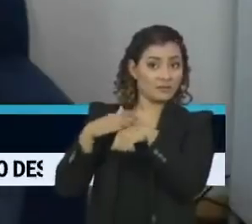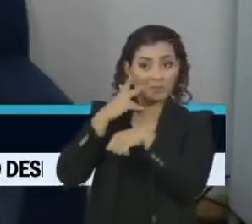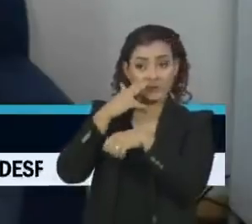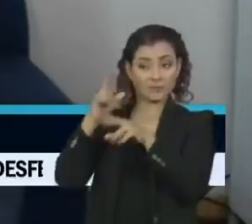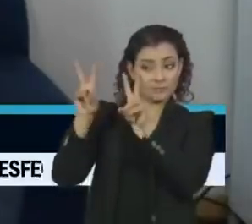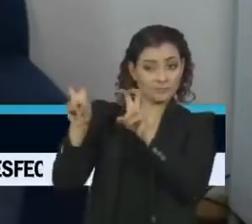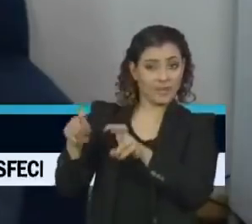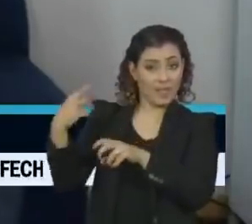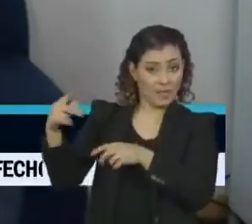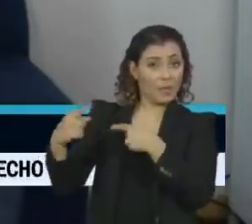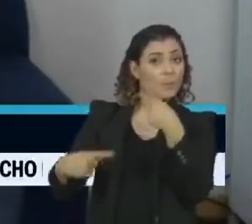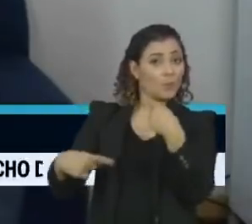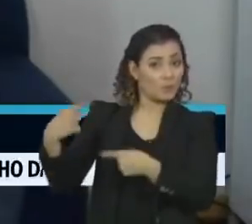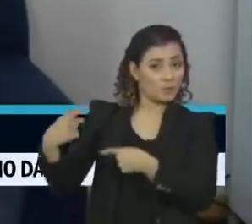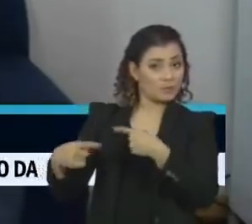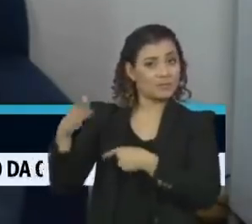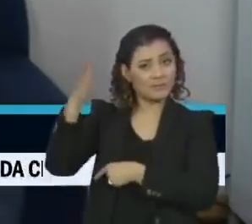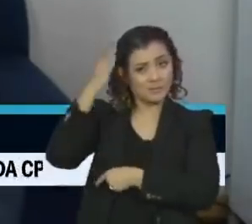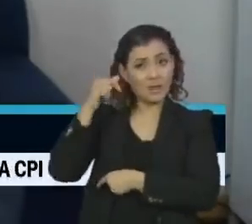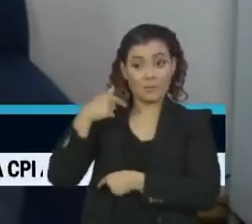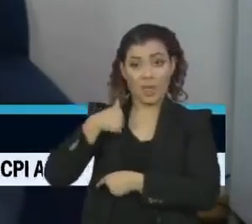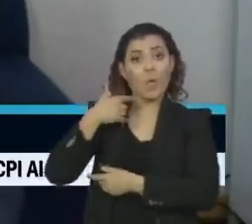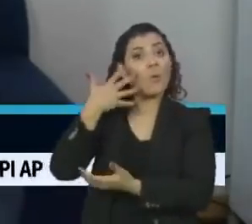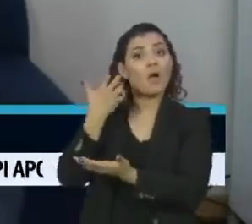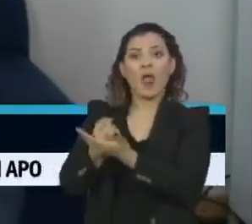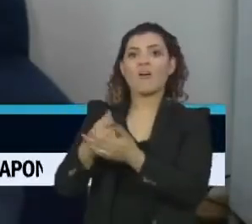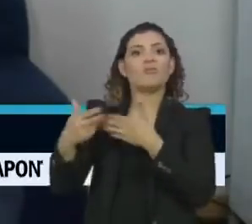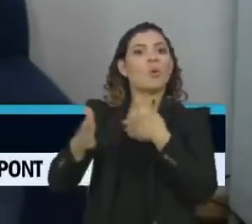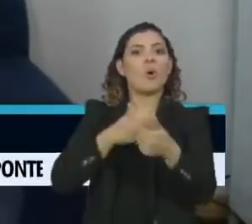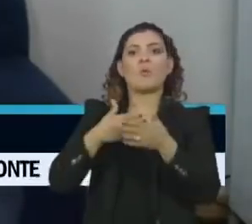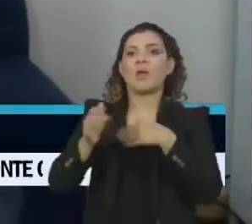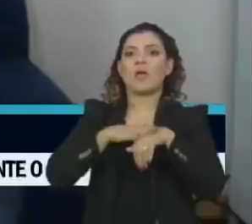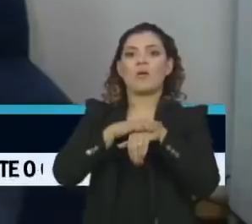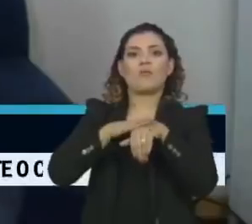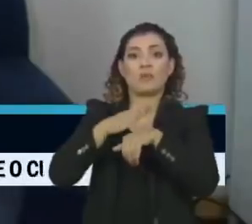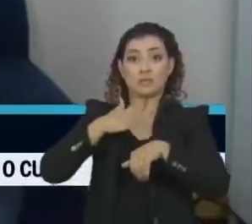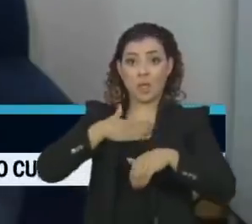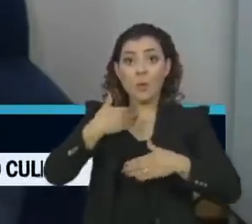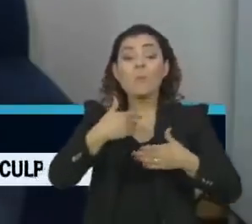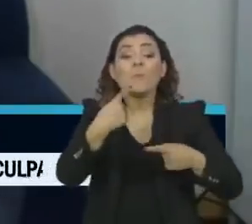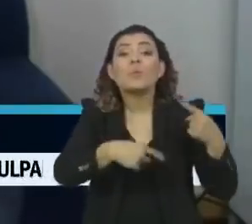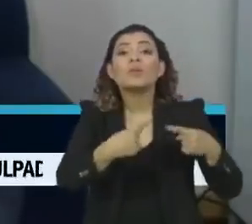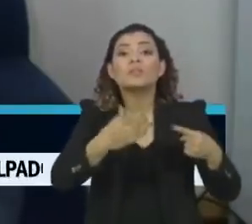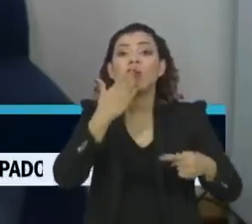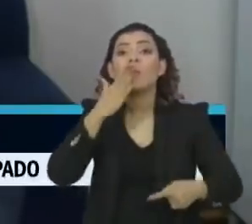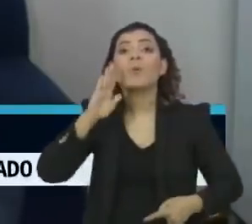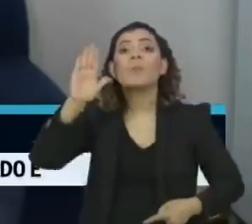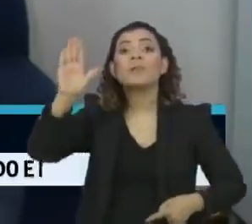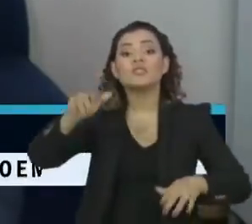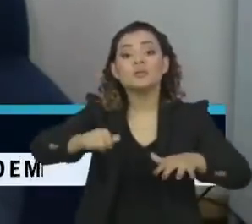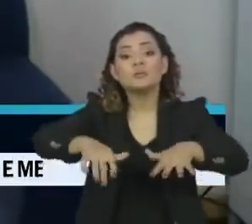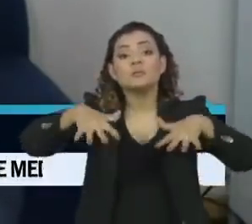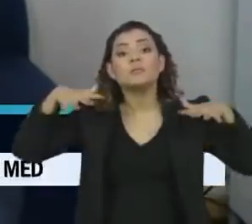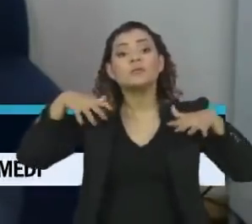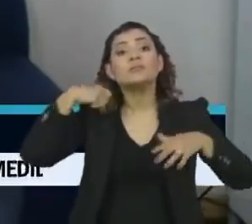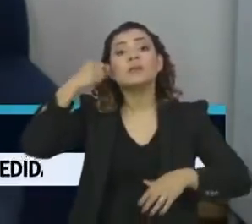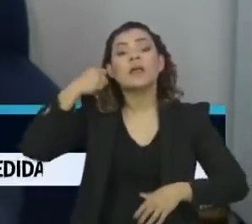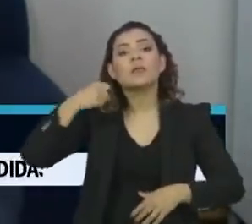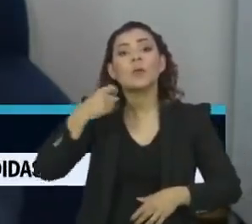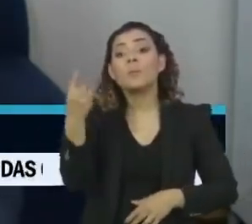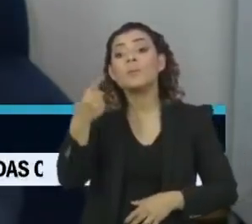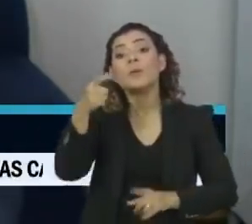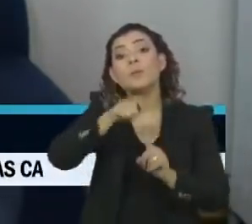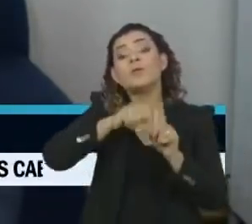como todo político, todos eles sabem que eu gravo toda a conversa minha com o político, porque eu prometi na tribuna do Senado, no dia 1º de